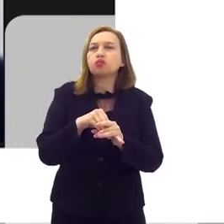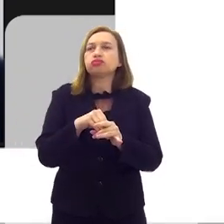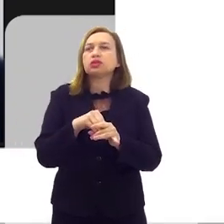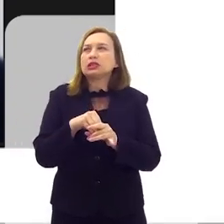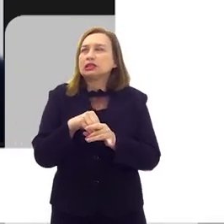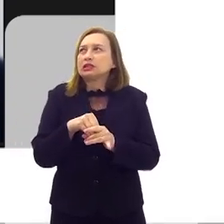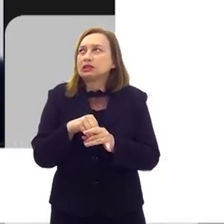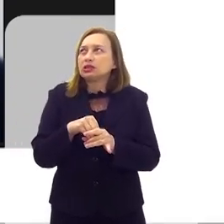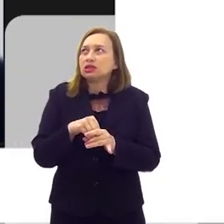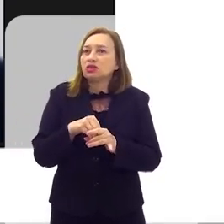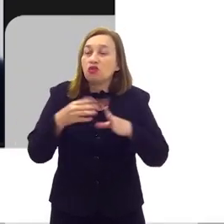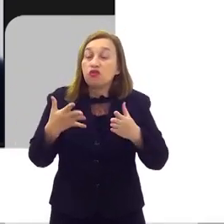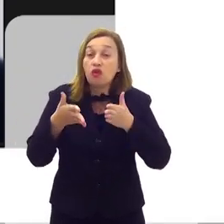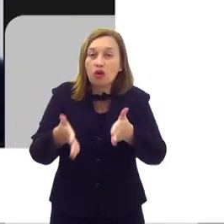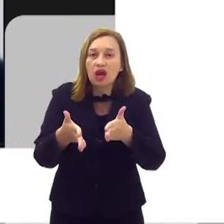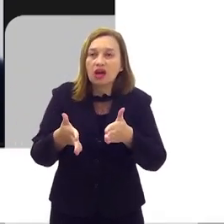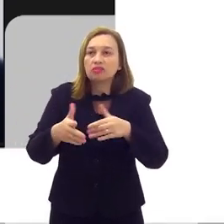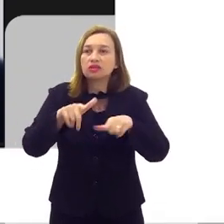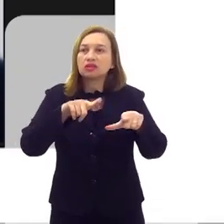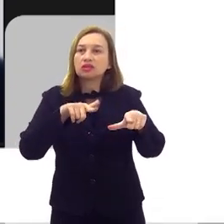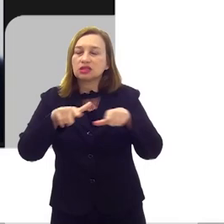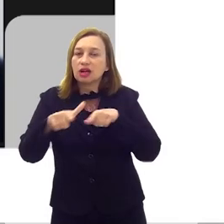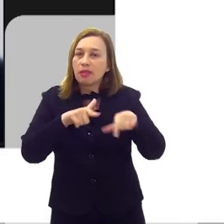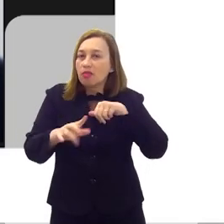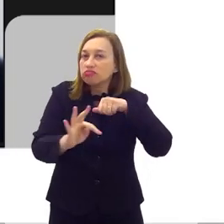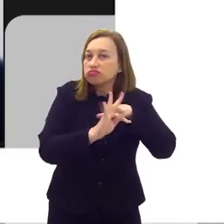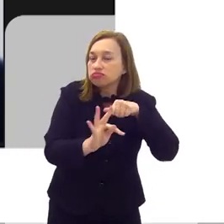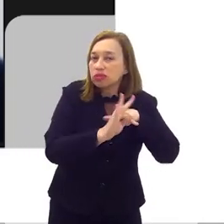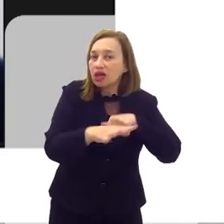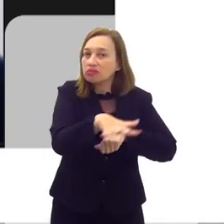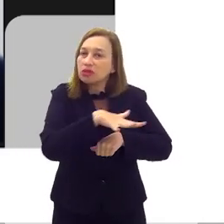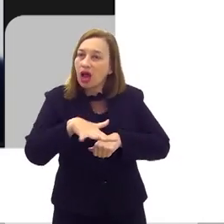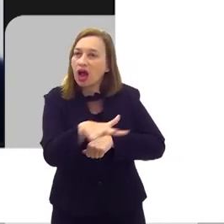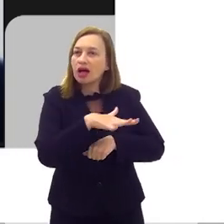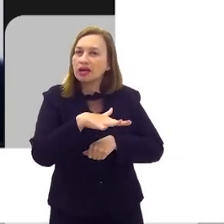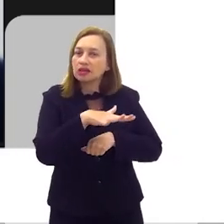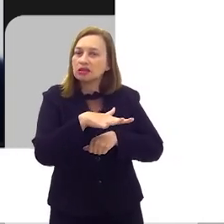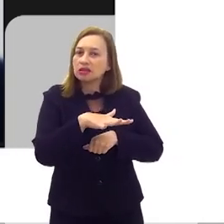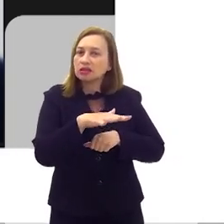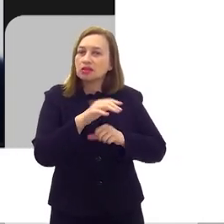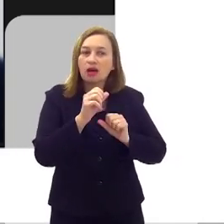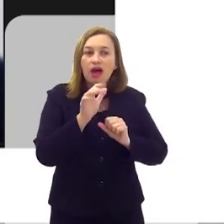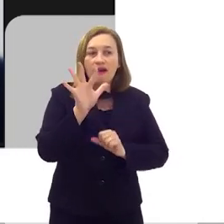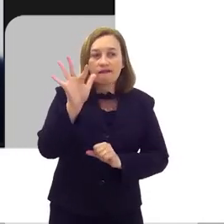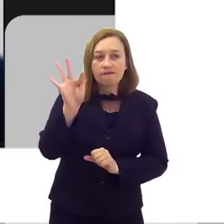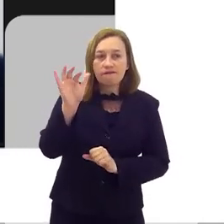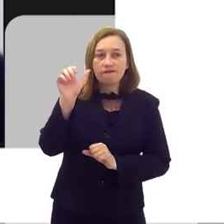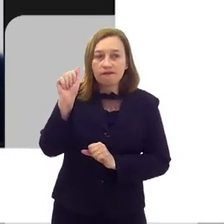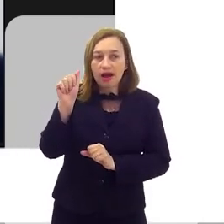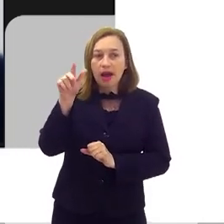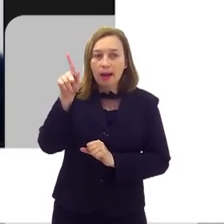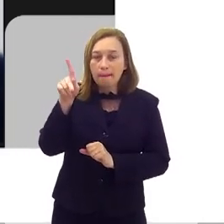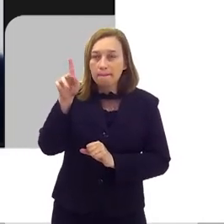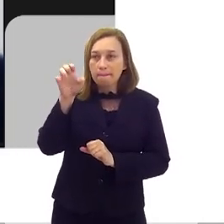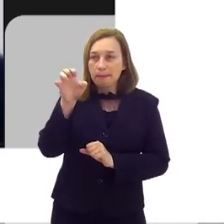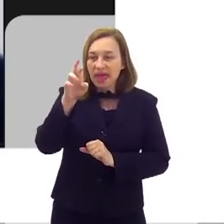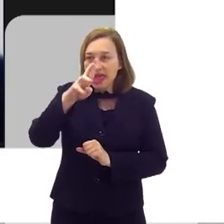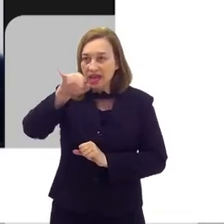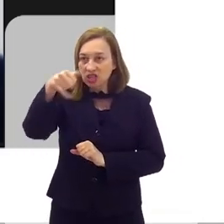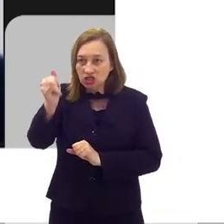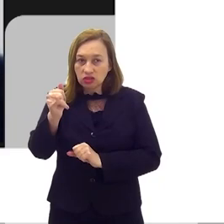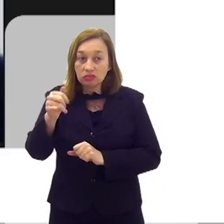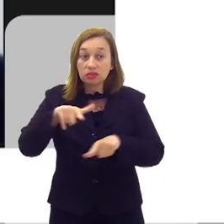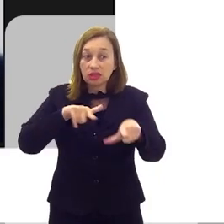a aplicação do know-how institucional em concentração de serviços técnicos especializados do setor, podendo a